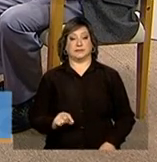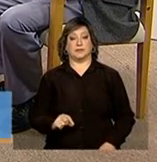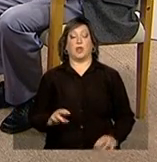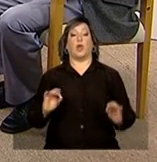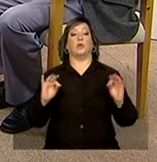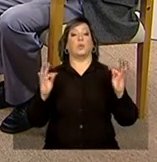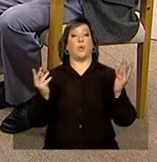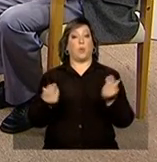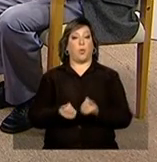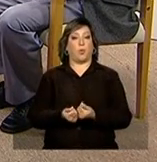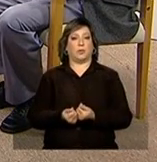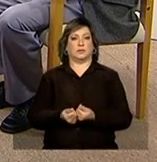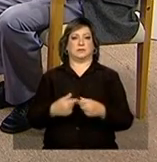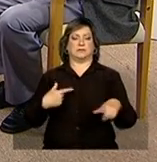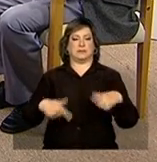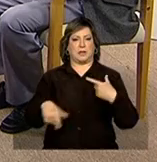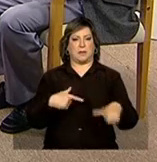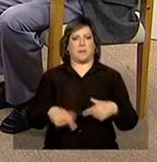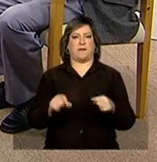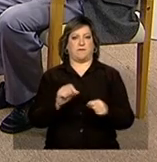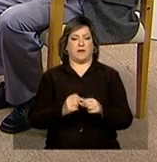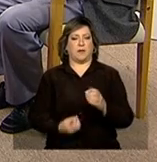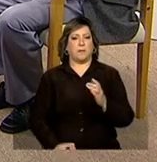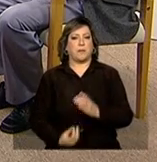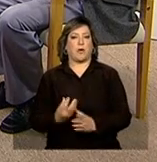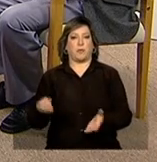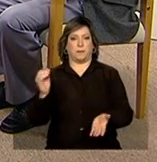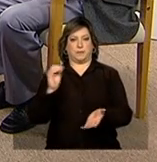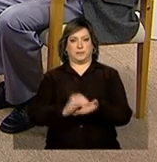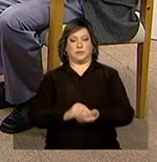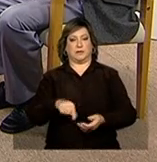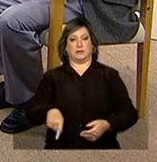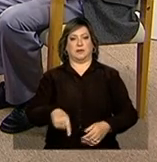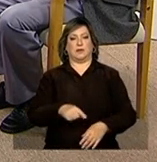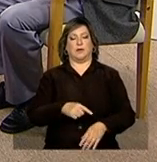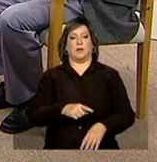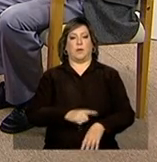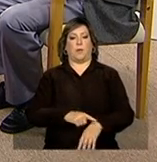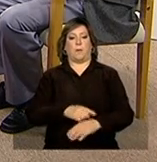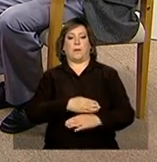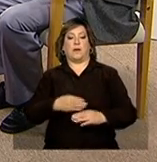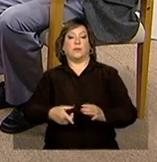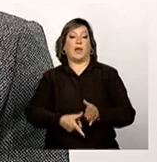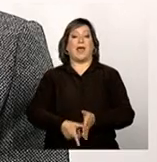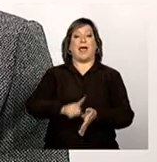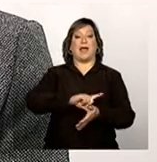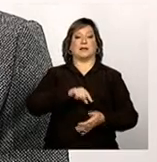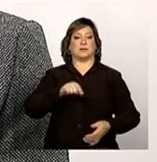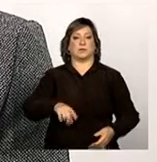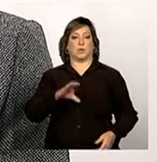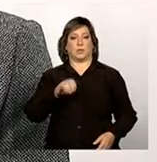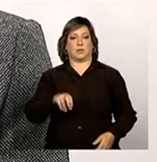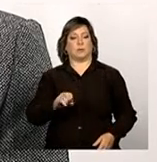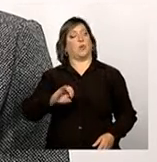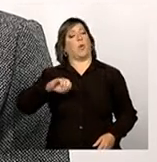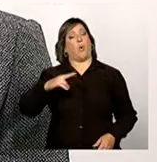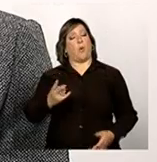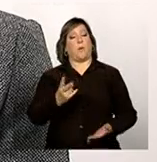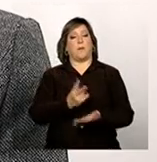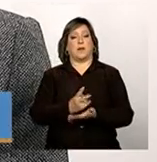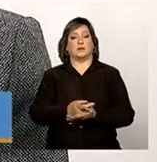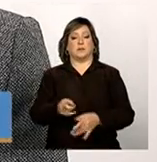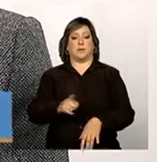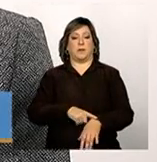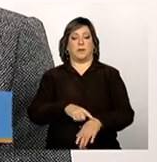elas foram implantadas, implementadas, no período anterior ao censo, ou mesmo durante o período de preenchimento do